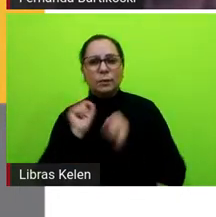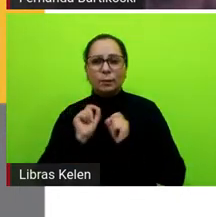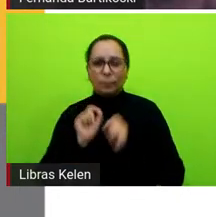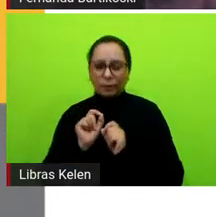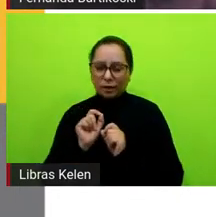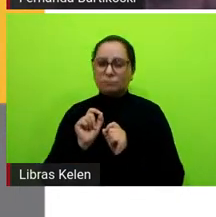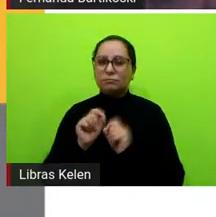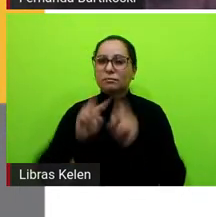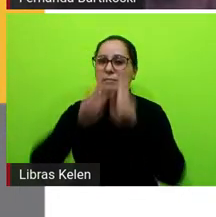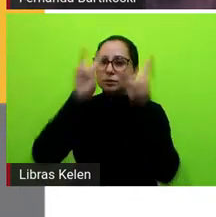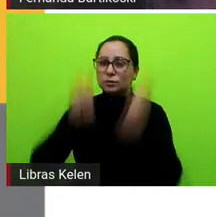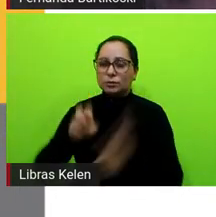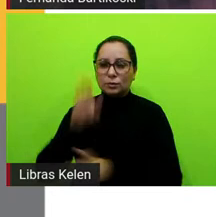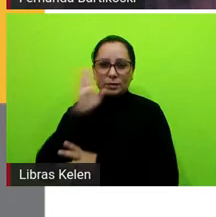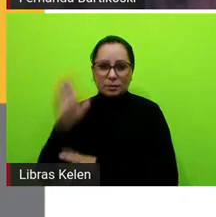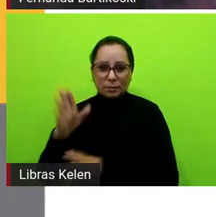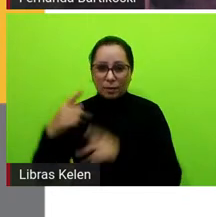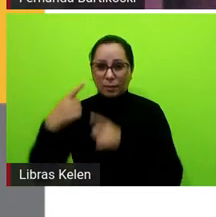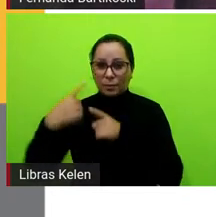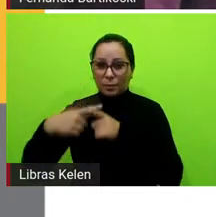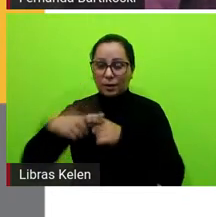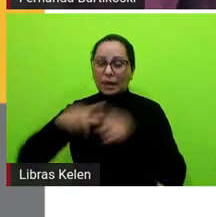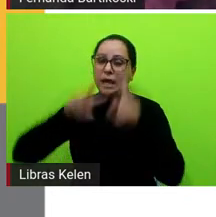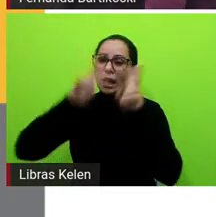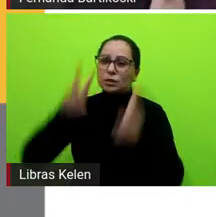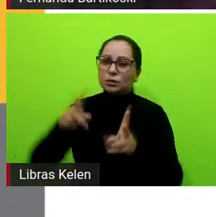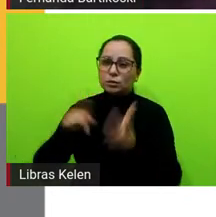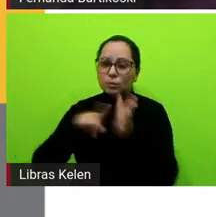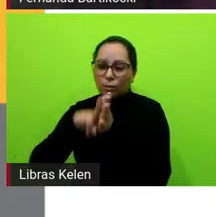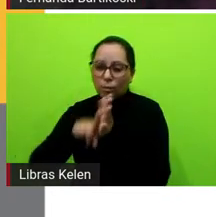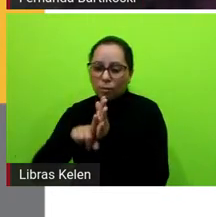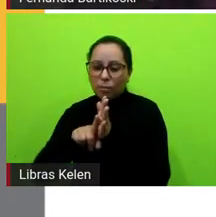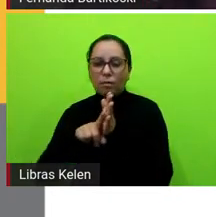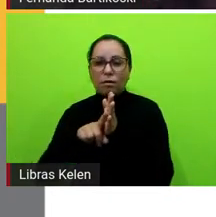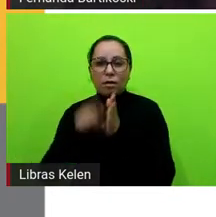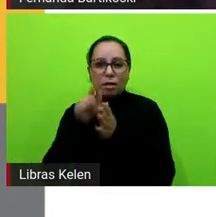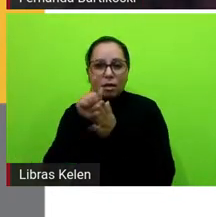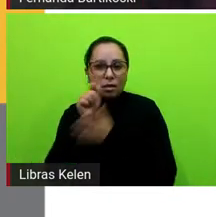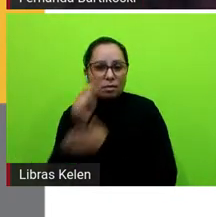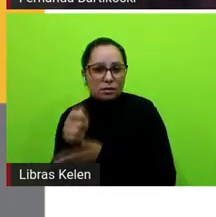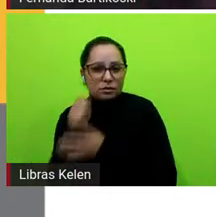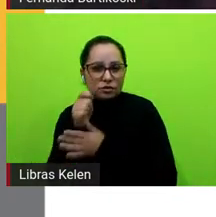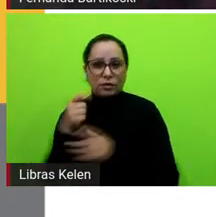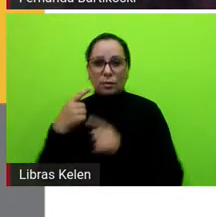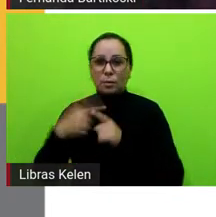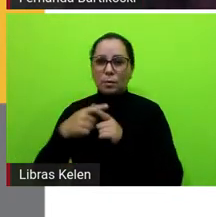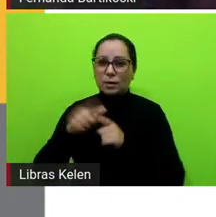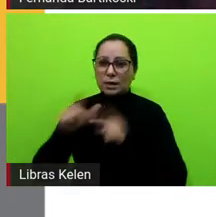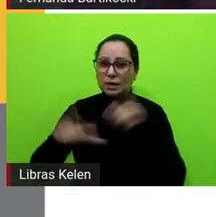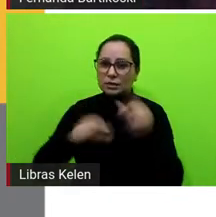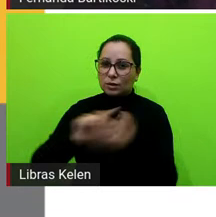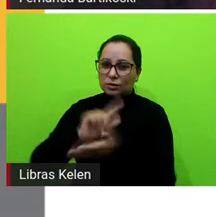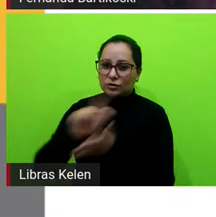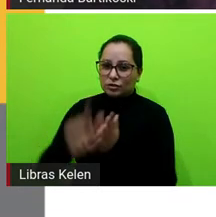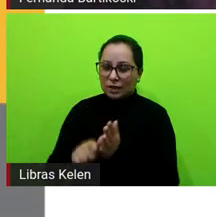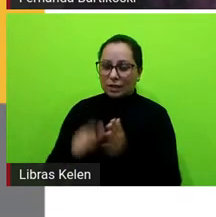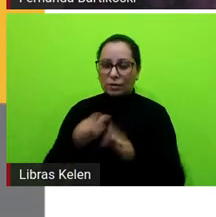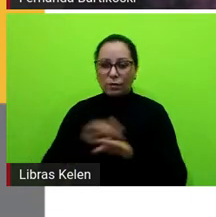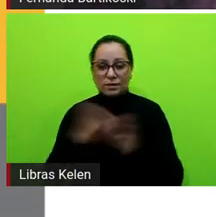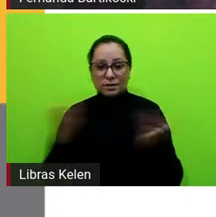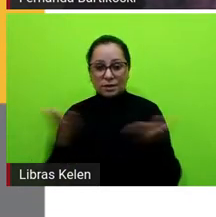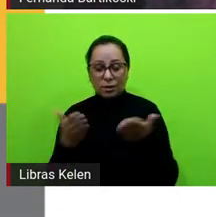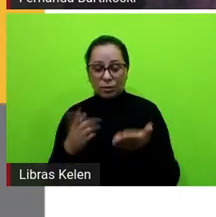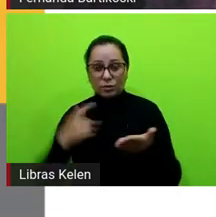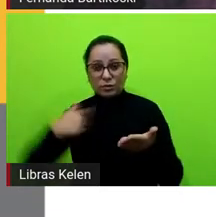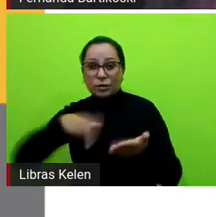Por que narrativa de detetive? Por que escolhemos esse gênero para falar hoje? A gente atendeu, a gente viu uma